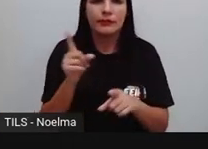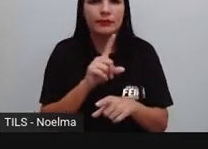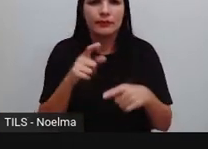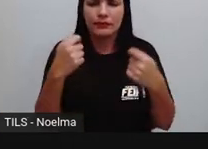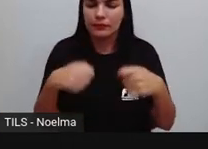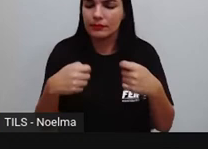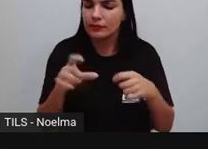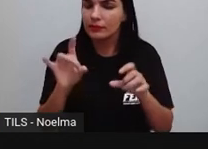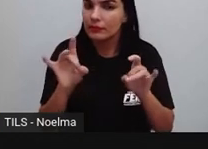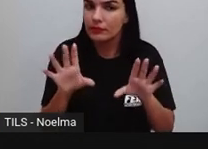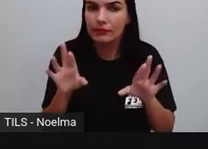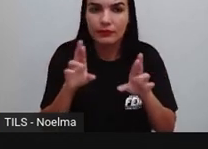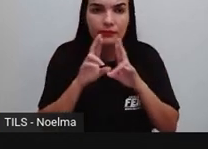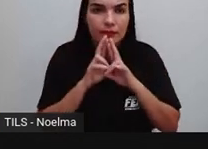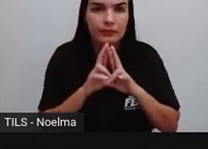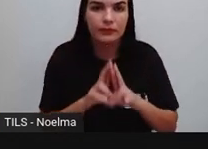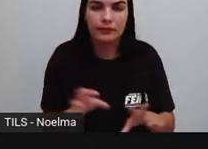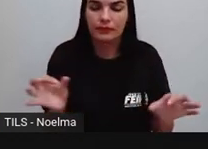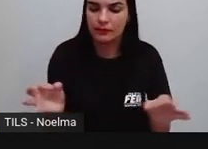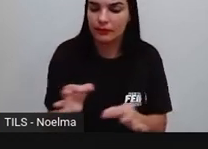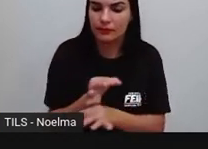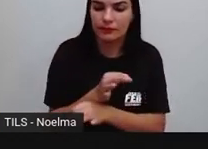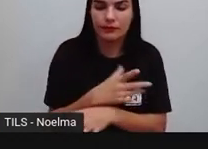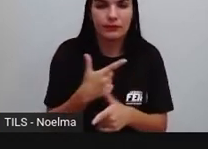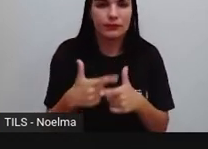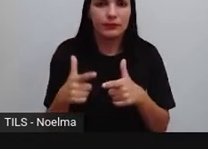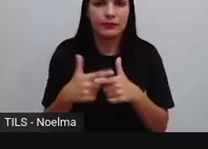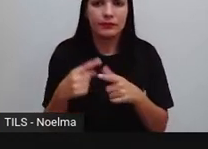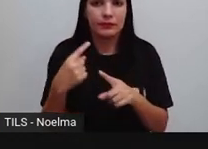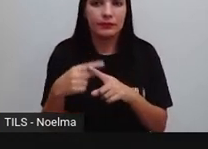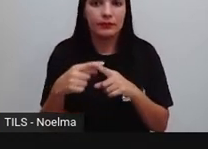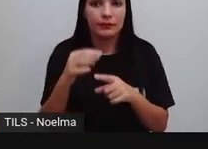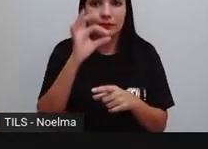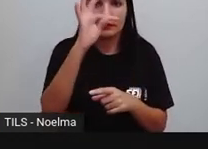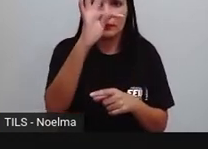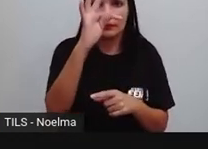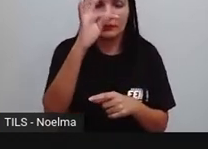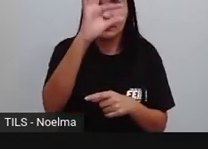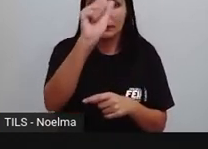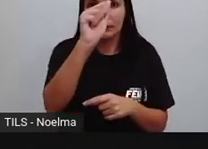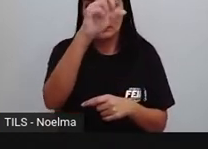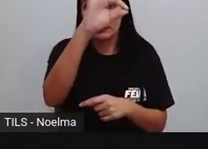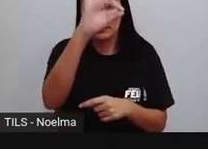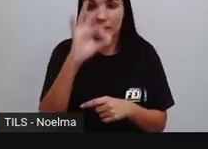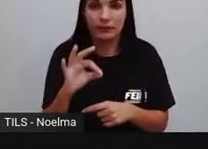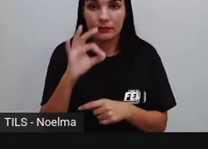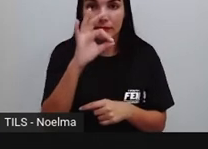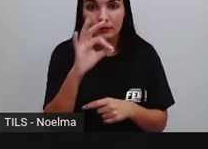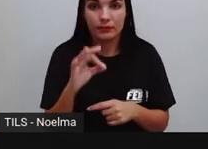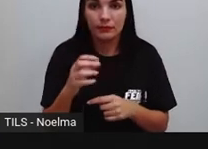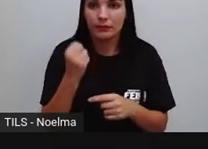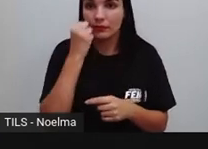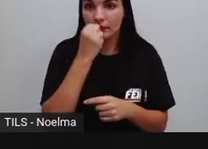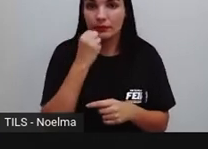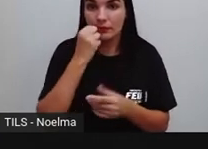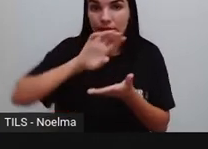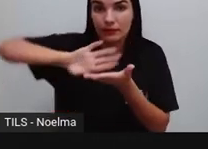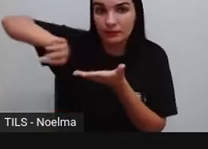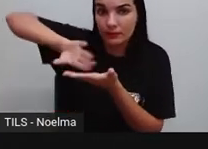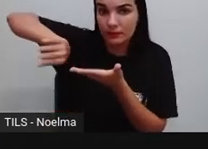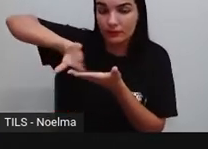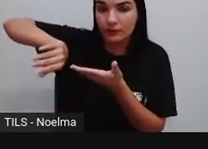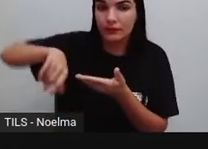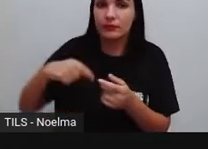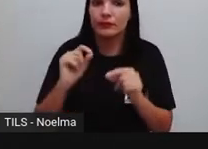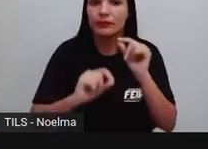é o suficiente para resolver o problema, já que a taxa de açúcar, que será retirada da composição dos